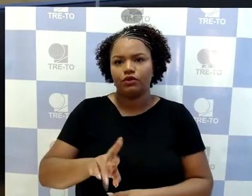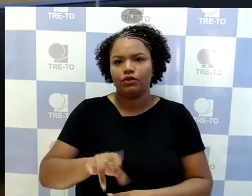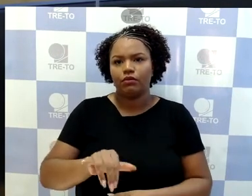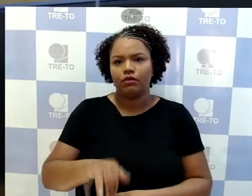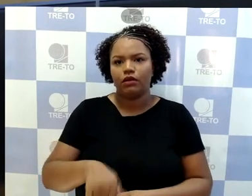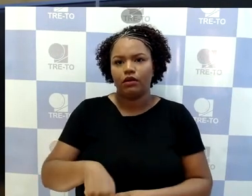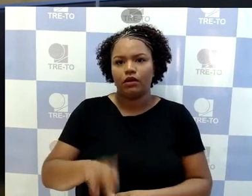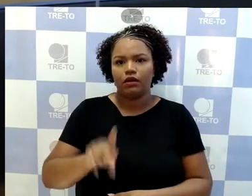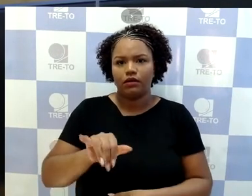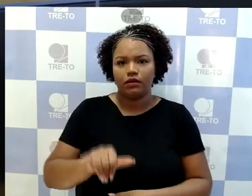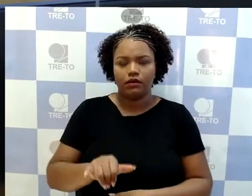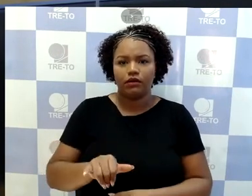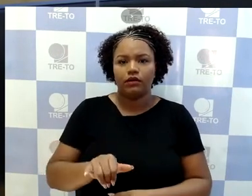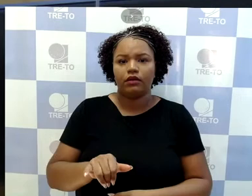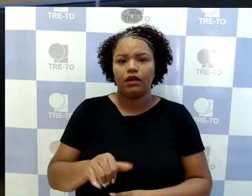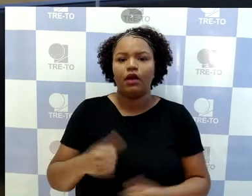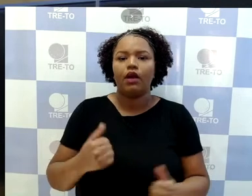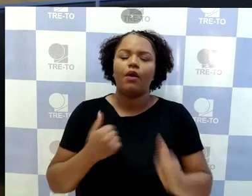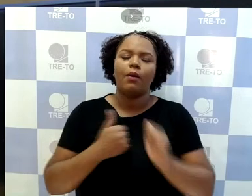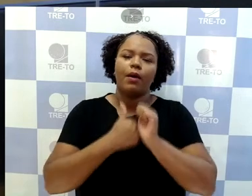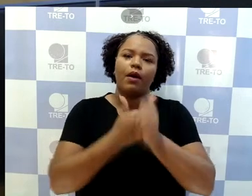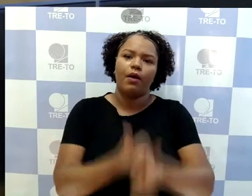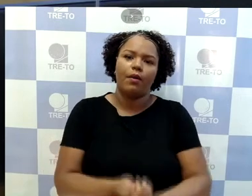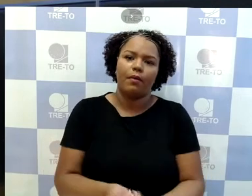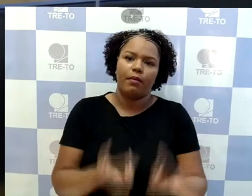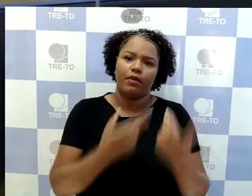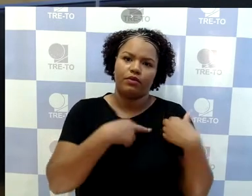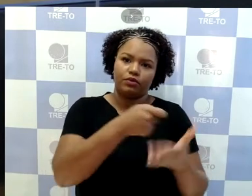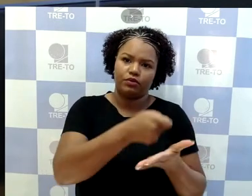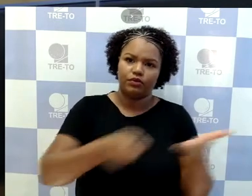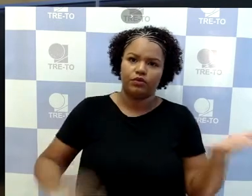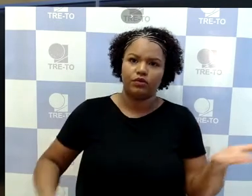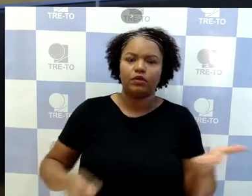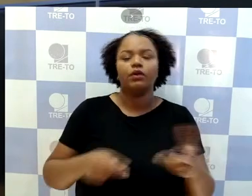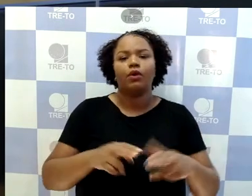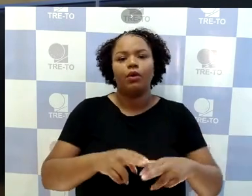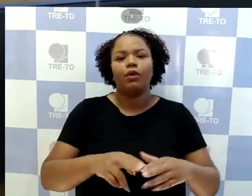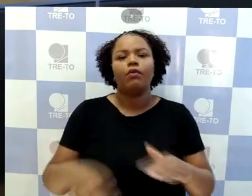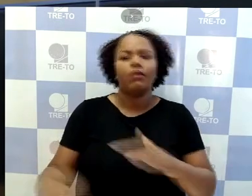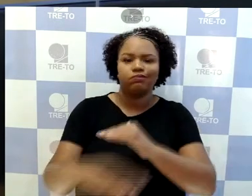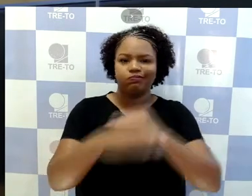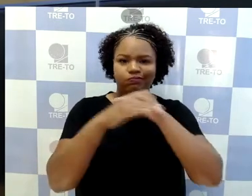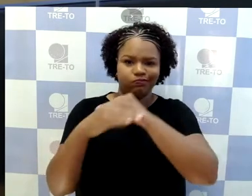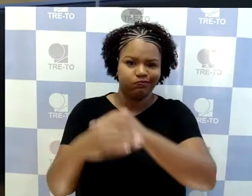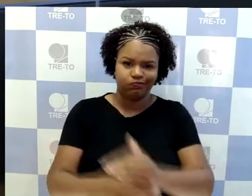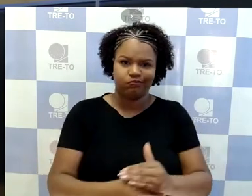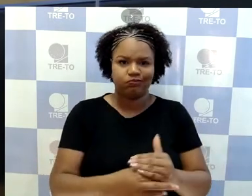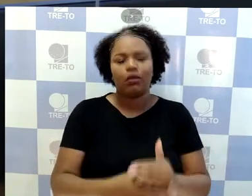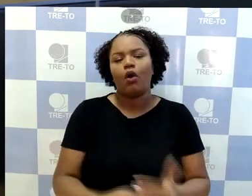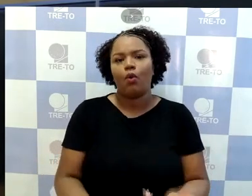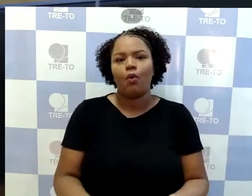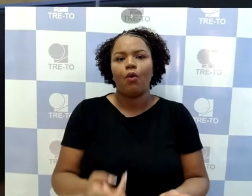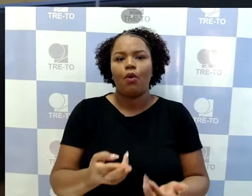relator. Doutora Delícia. Então, por unanimidade, recurso não conhecido no símbolo do voto do ilícito relator.